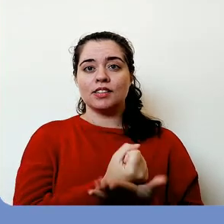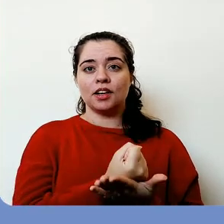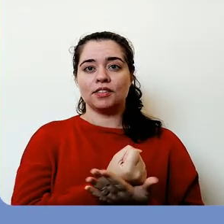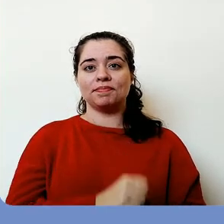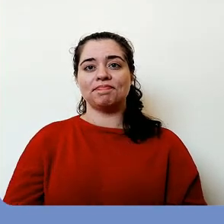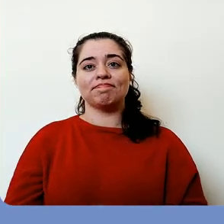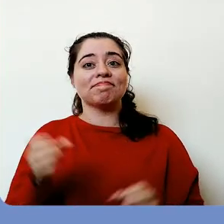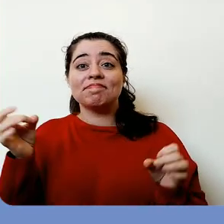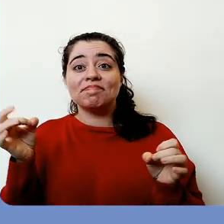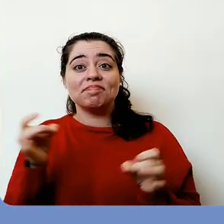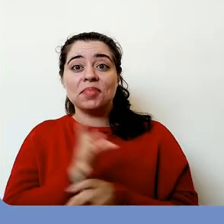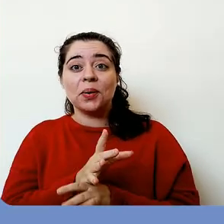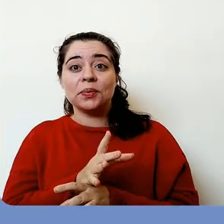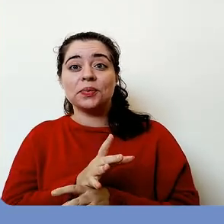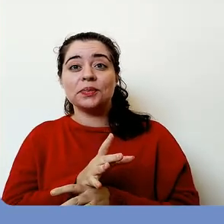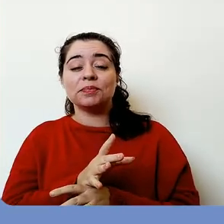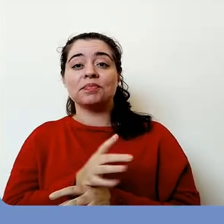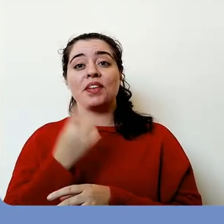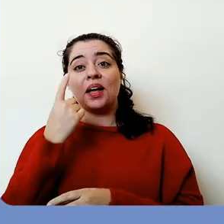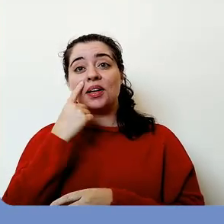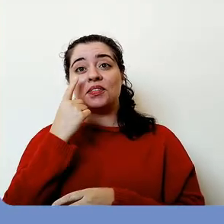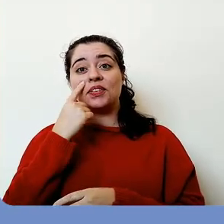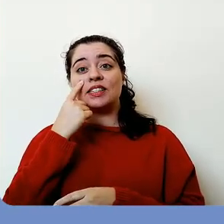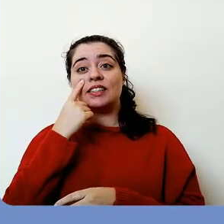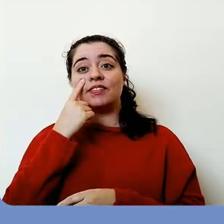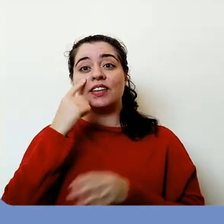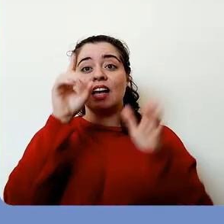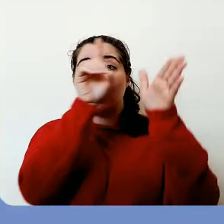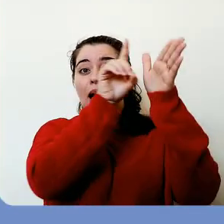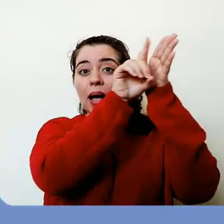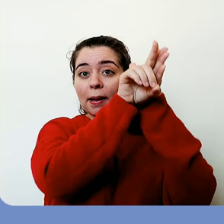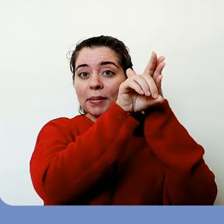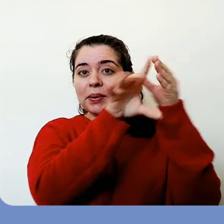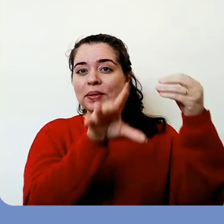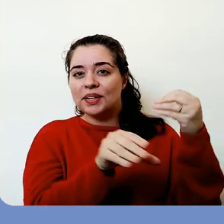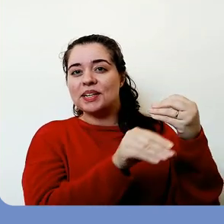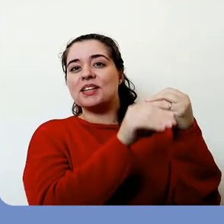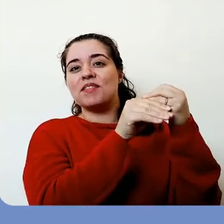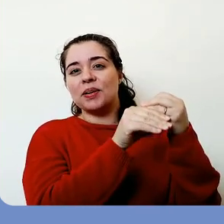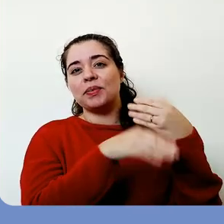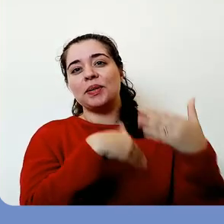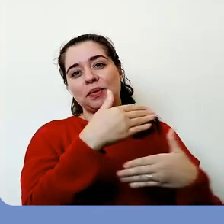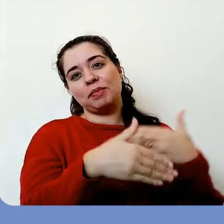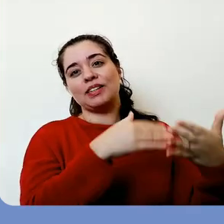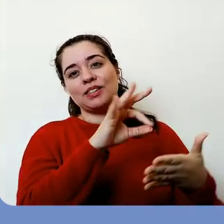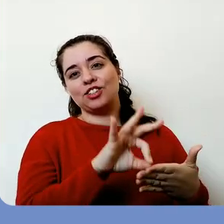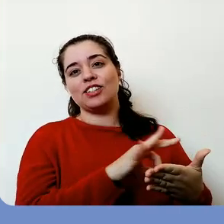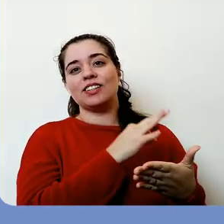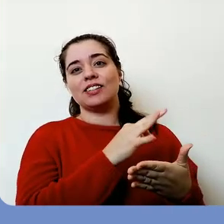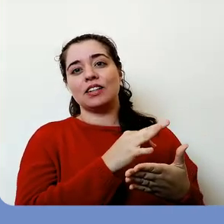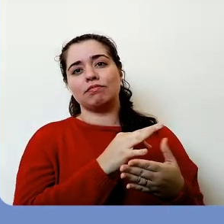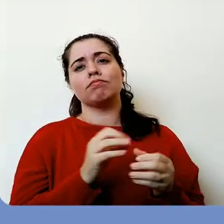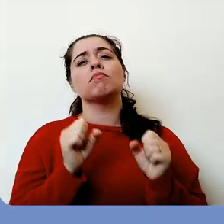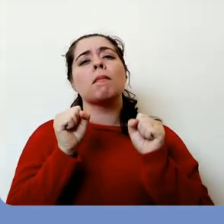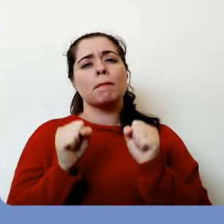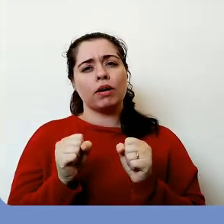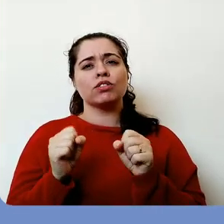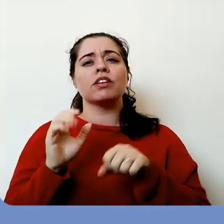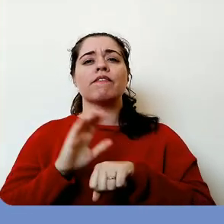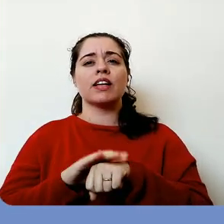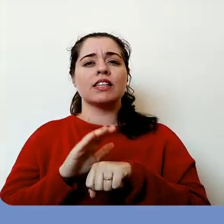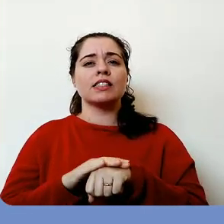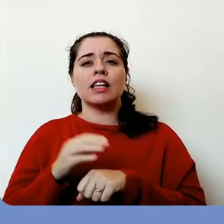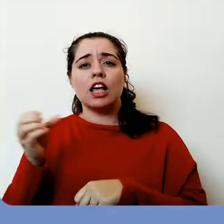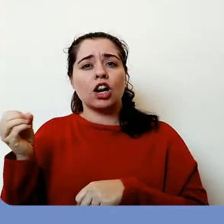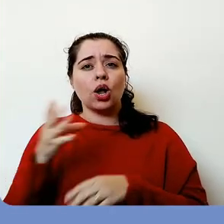Por último clique em salvar. Pronto. Aqui você vê a questão adicional que vai ser incluída no processo